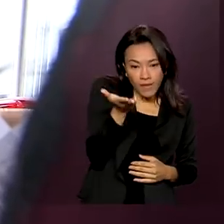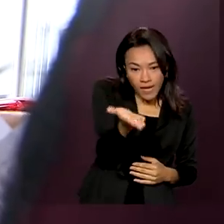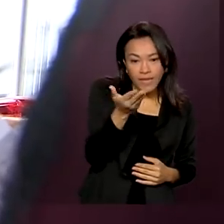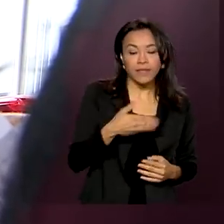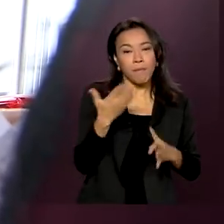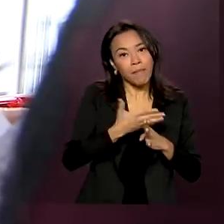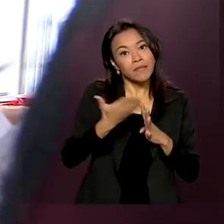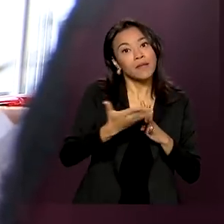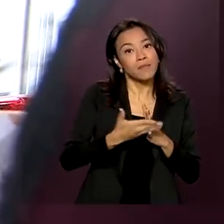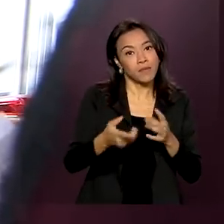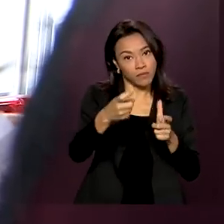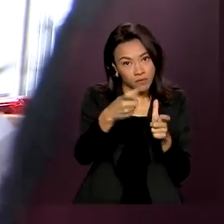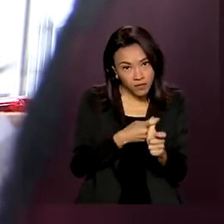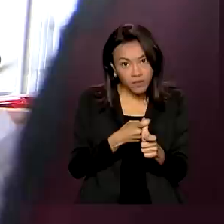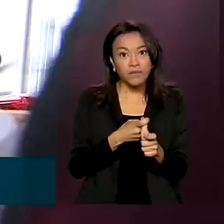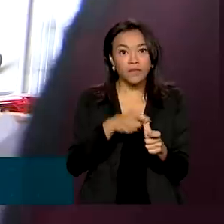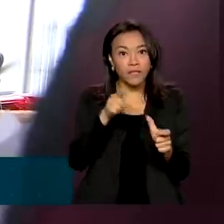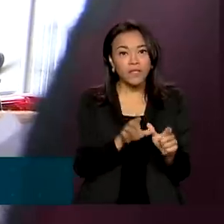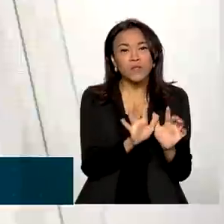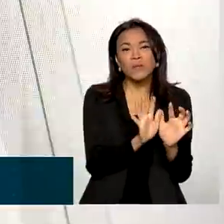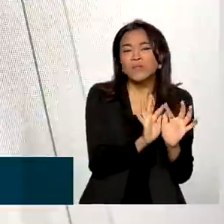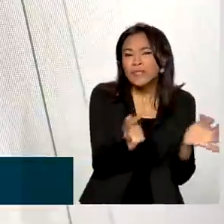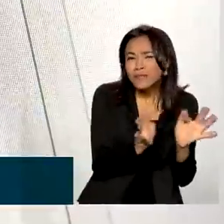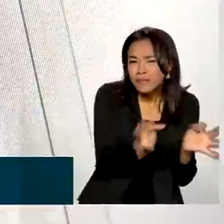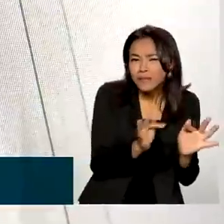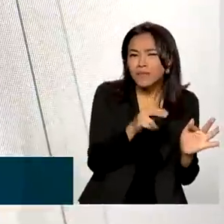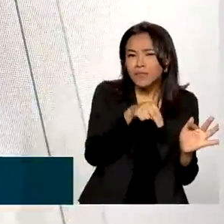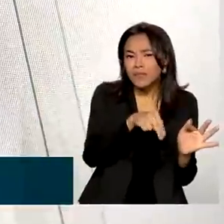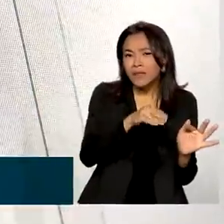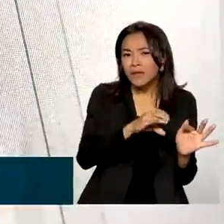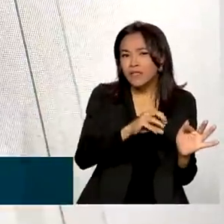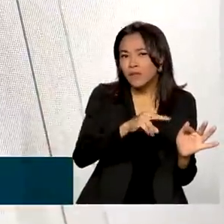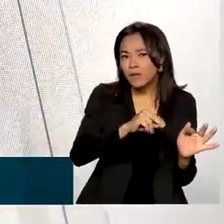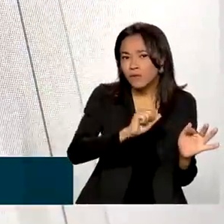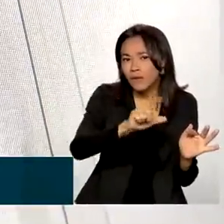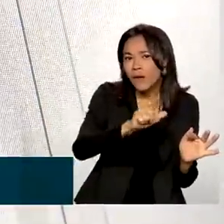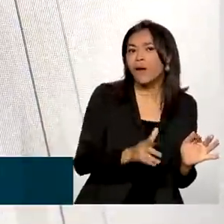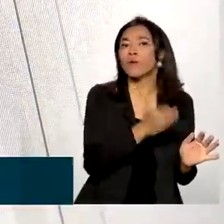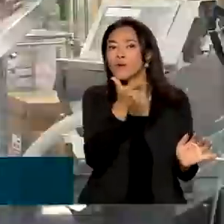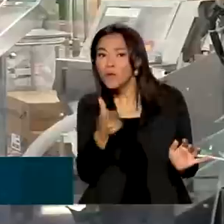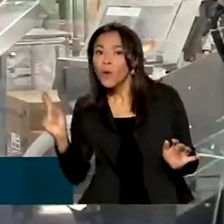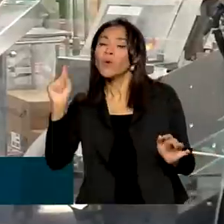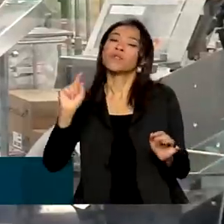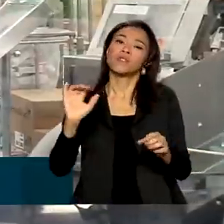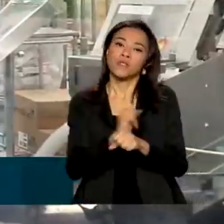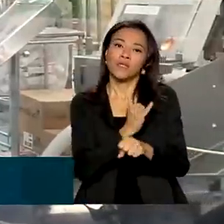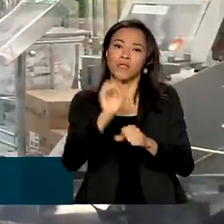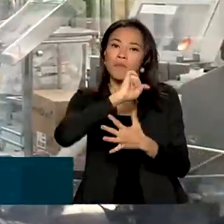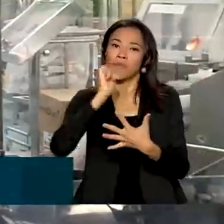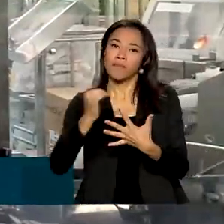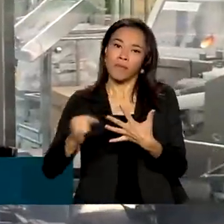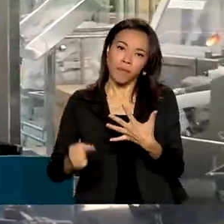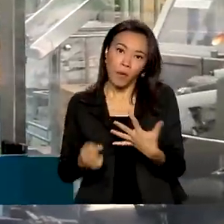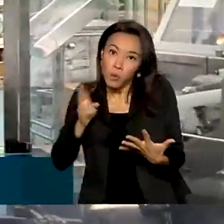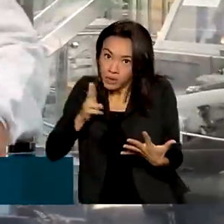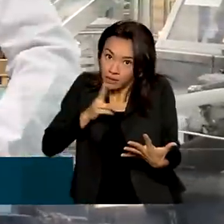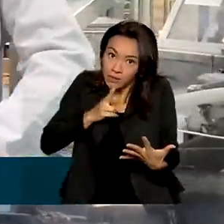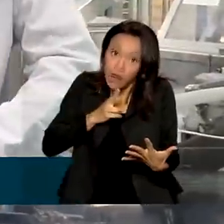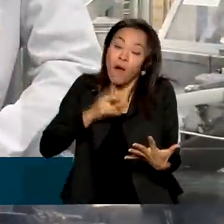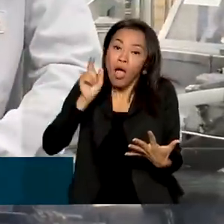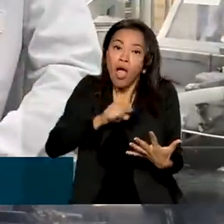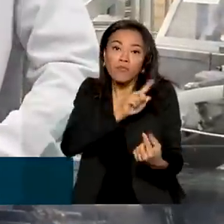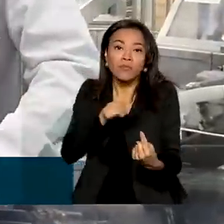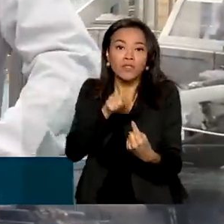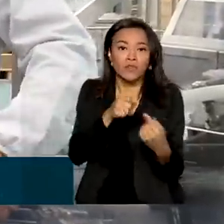parcelamento de dívidas no Simples Nacional, a exemplo de outras medidas emergenciais, pretende ajudar